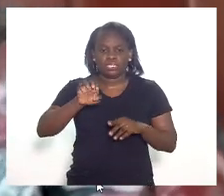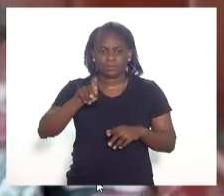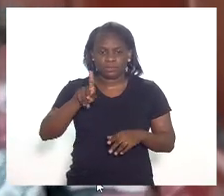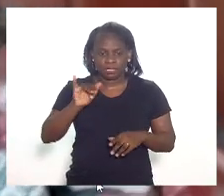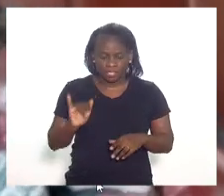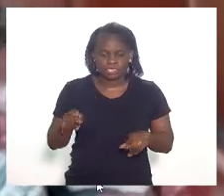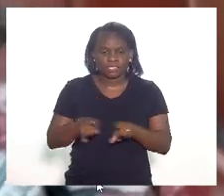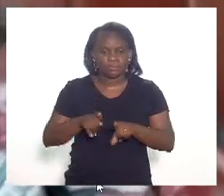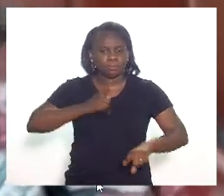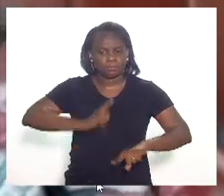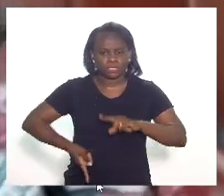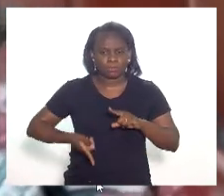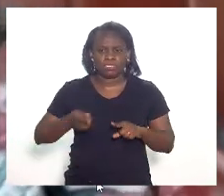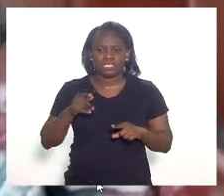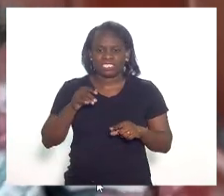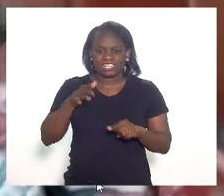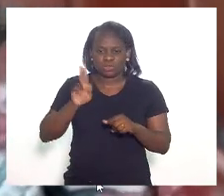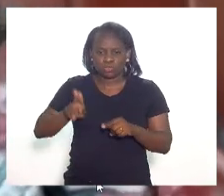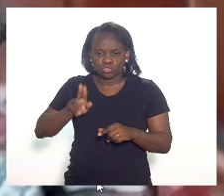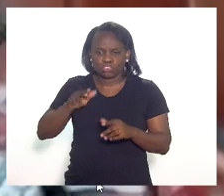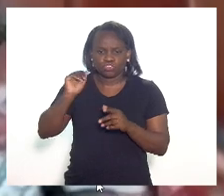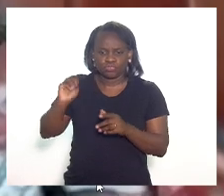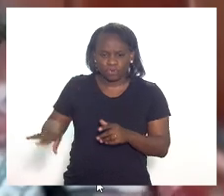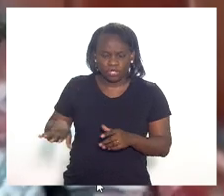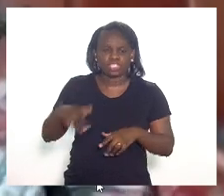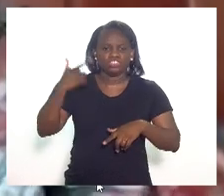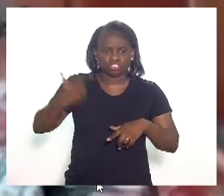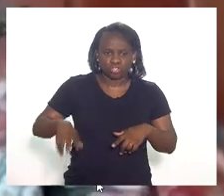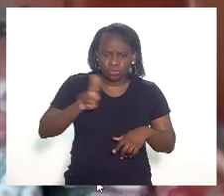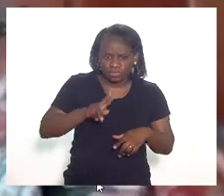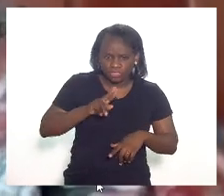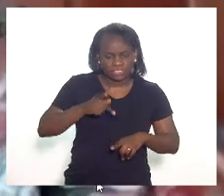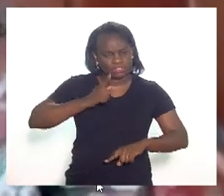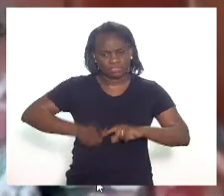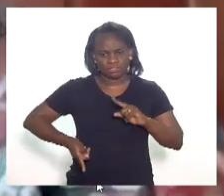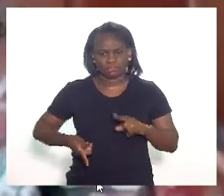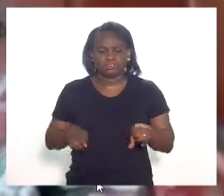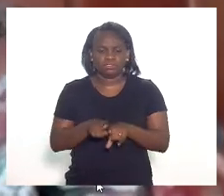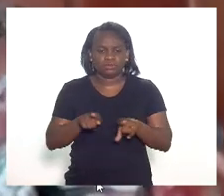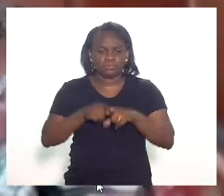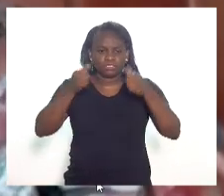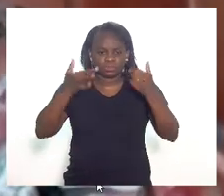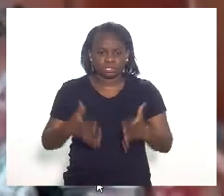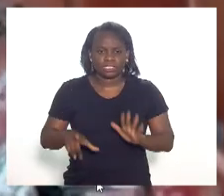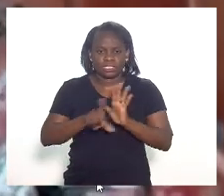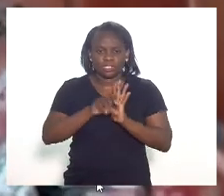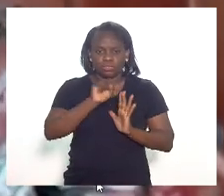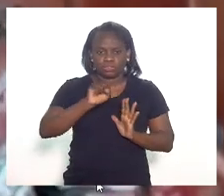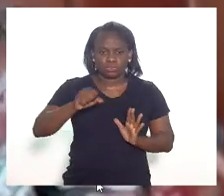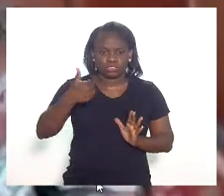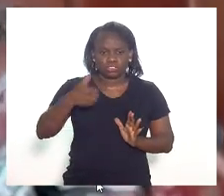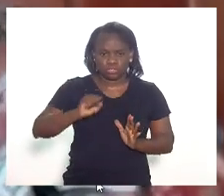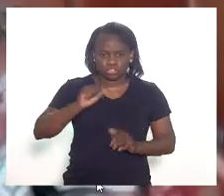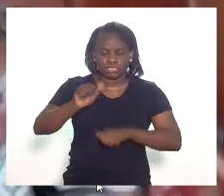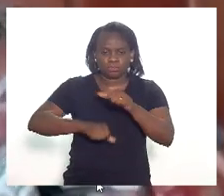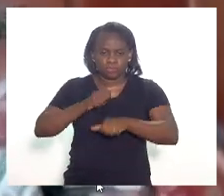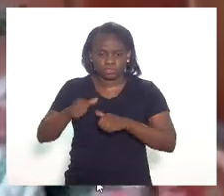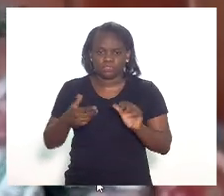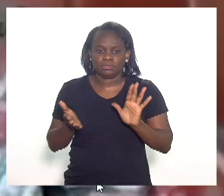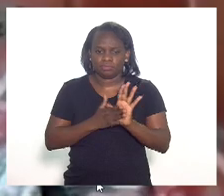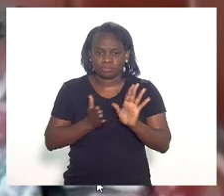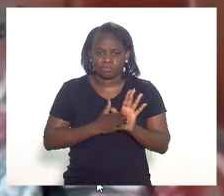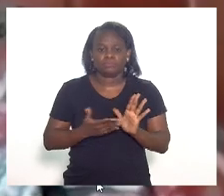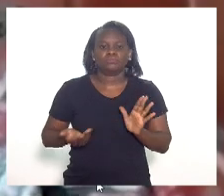reaproveitamento indevido de equipamentos descartáveis. Importante destacar que a Lei 8.8.18, que é alterada pela proposição,